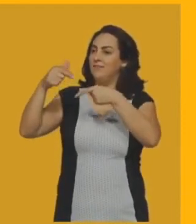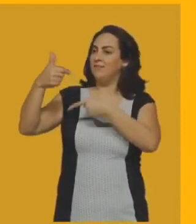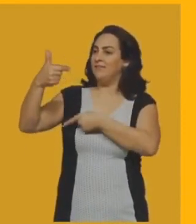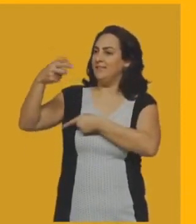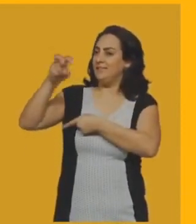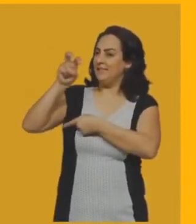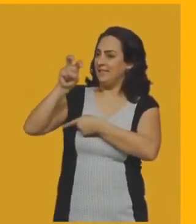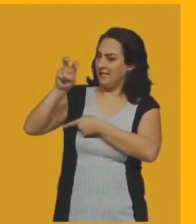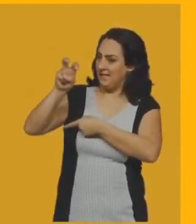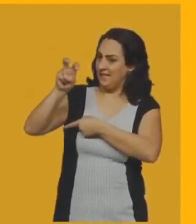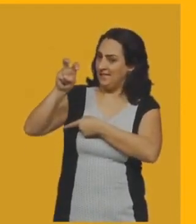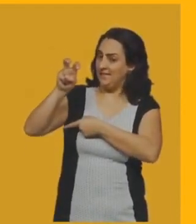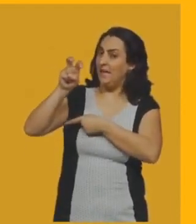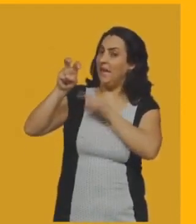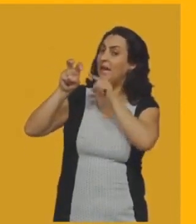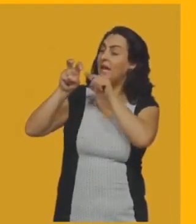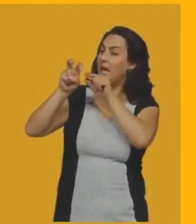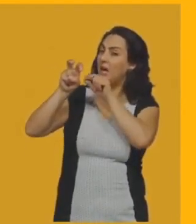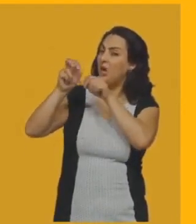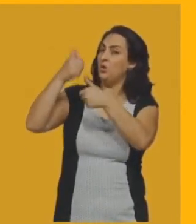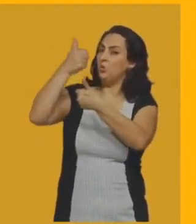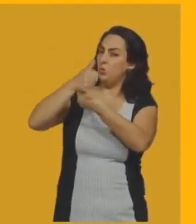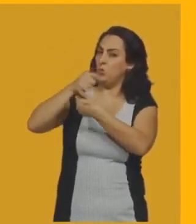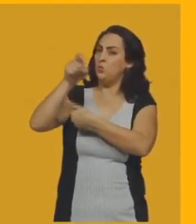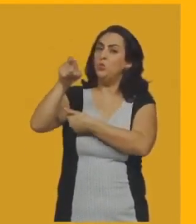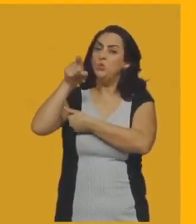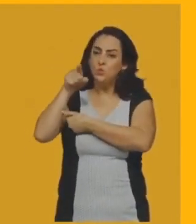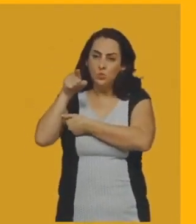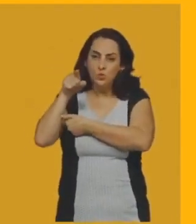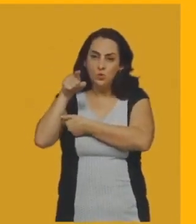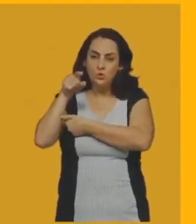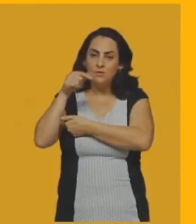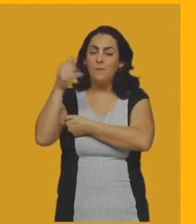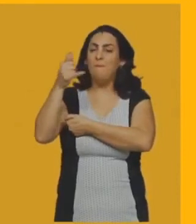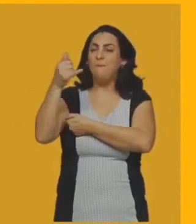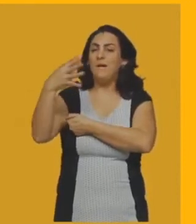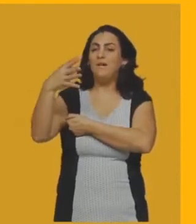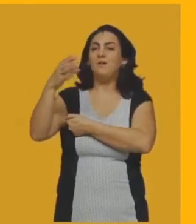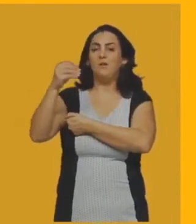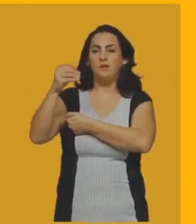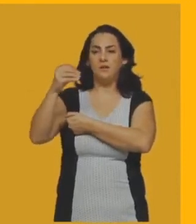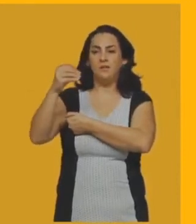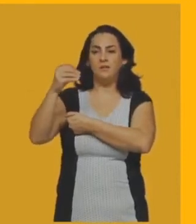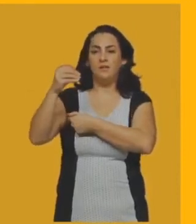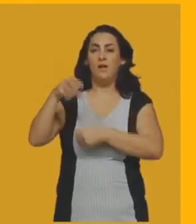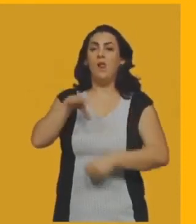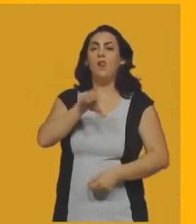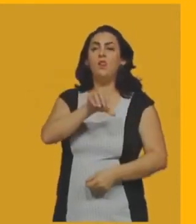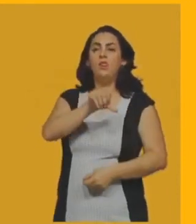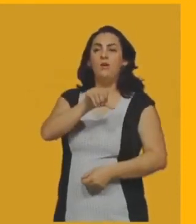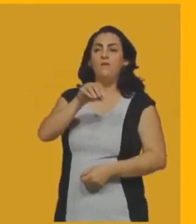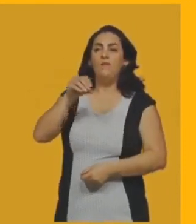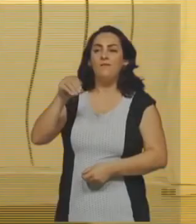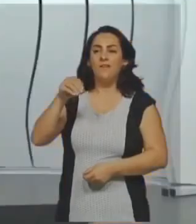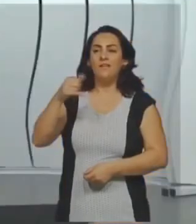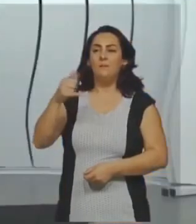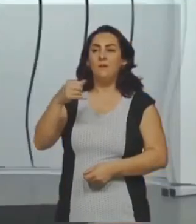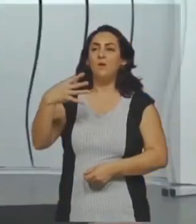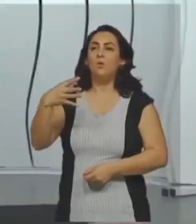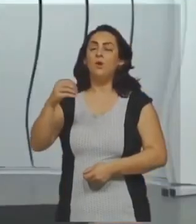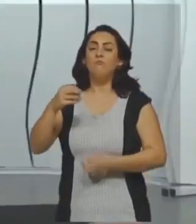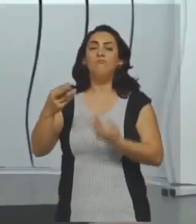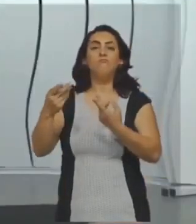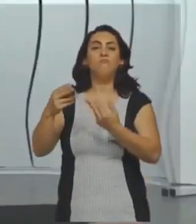aqui, olha, 6 vezes 15, que é o X que eu achei, né? 6 vezes 15 menos 40